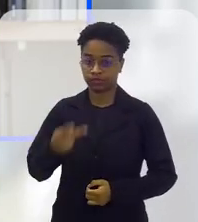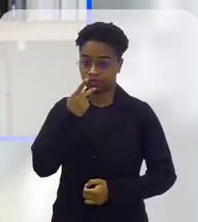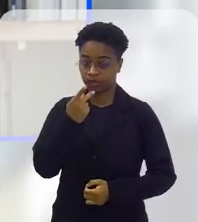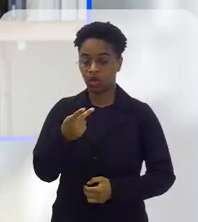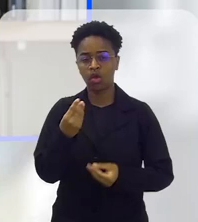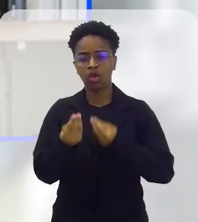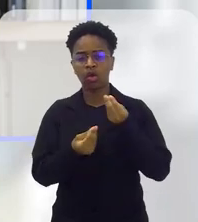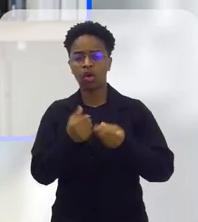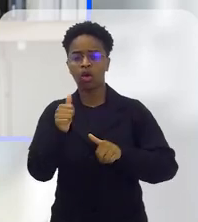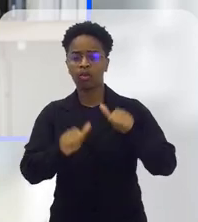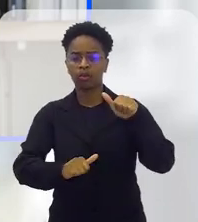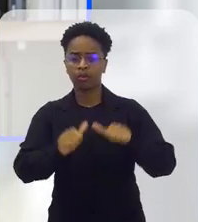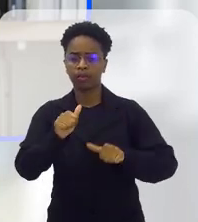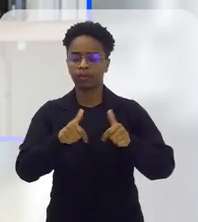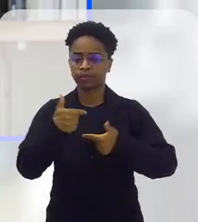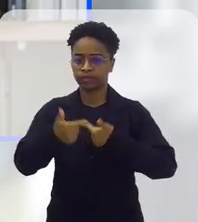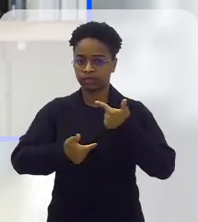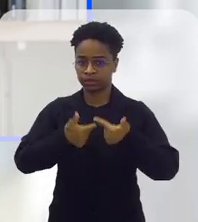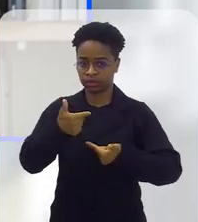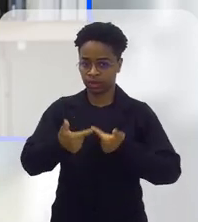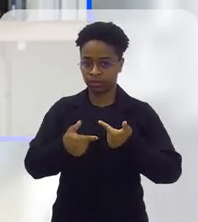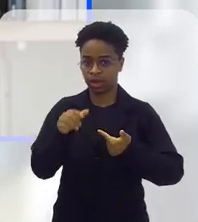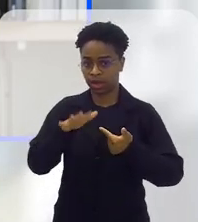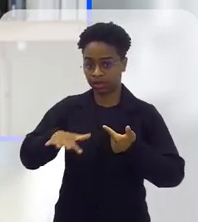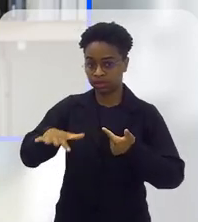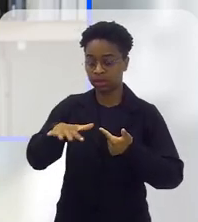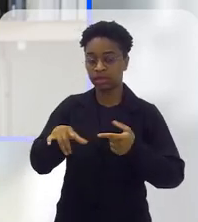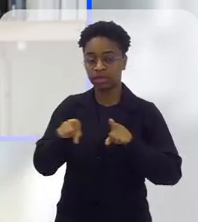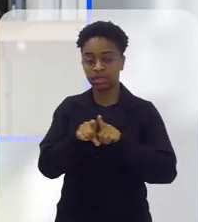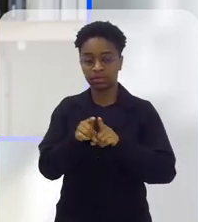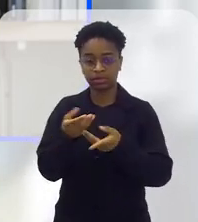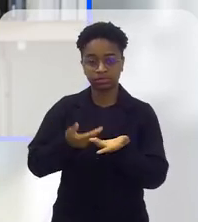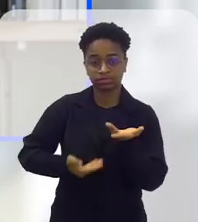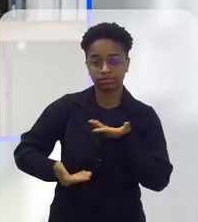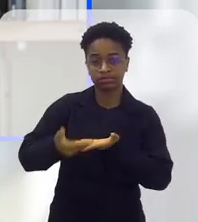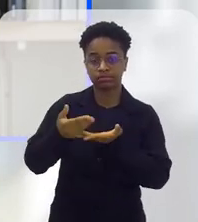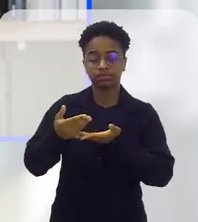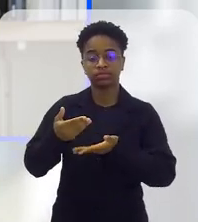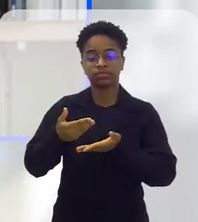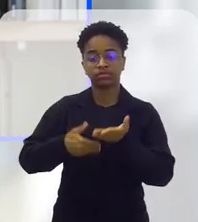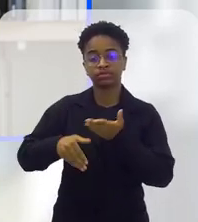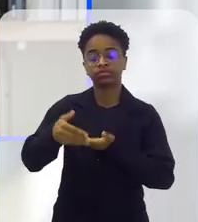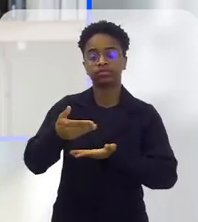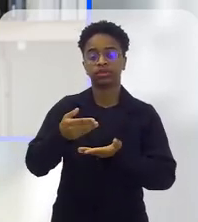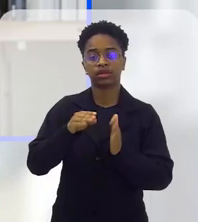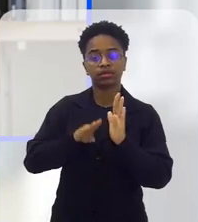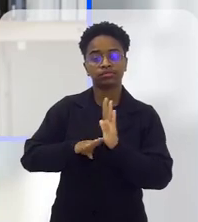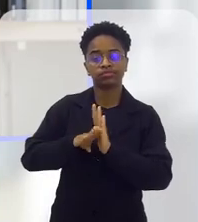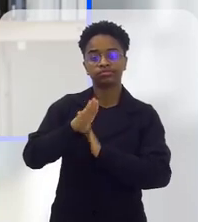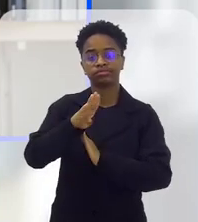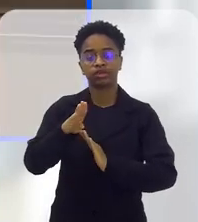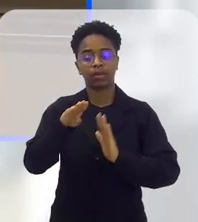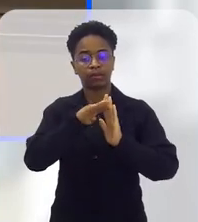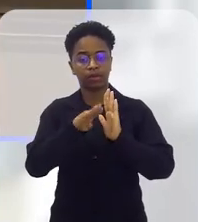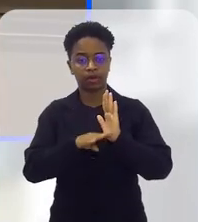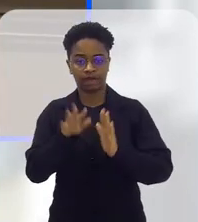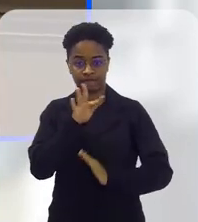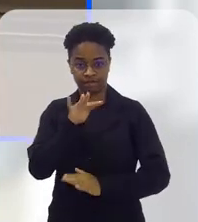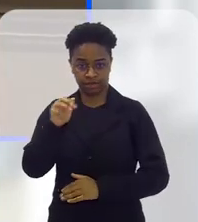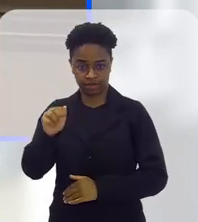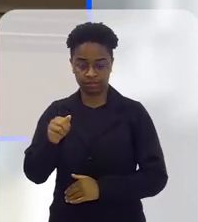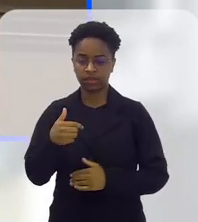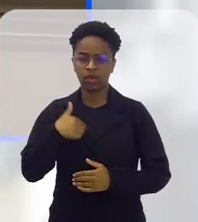senhor analisa o trabalho do parlamento em diálogo com o crescimento de todos os programas da FIA? Eu acho